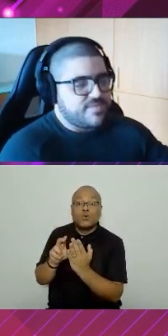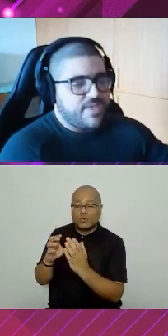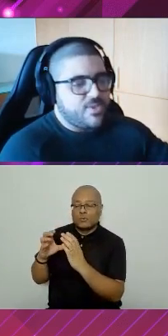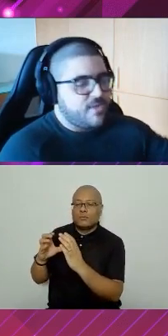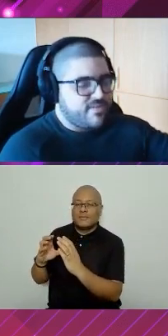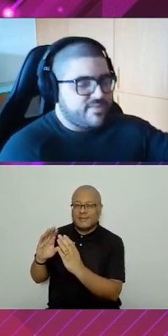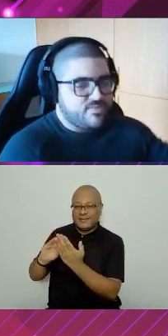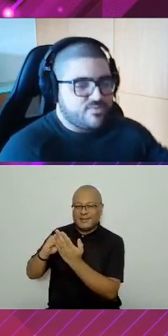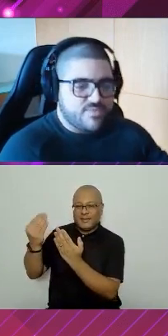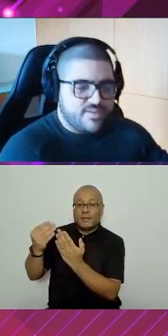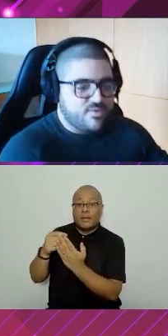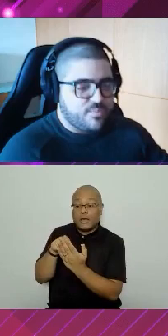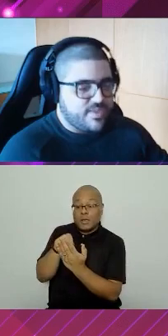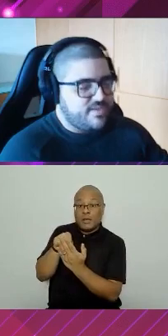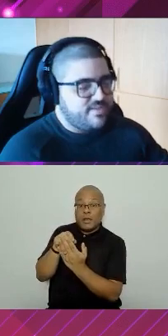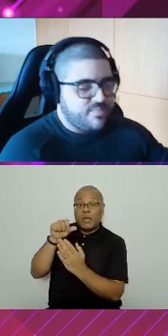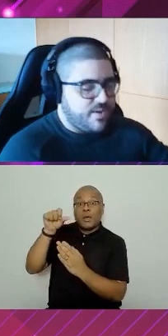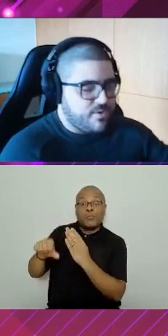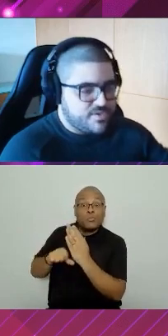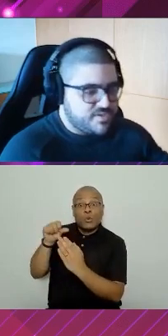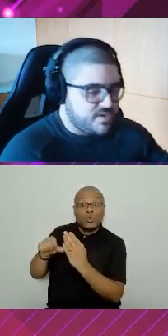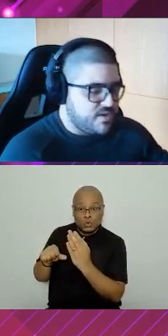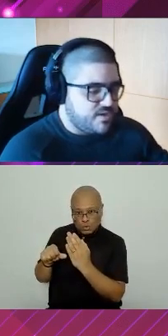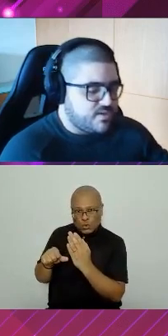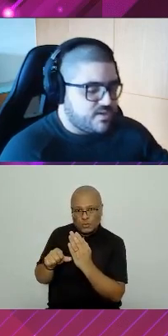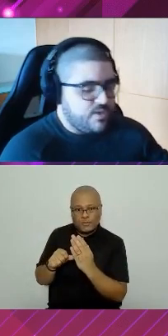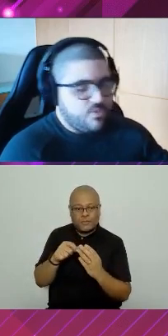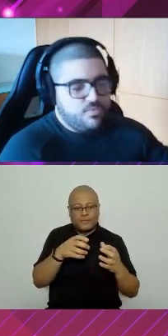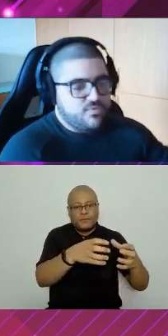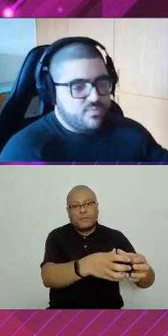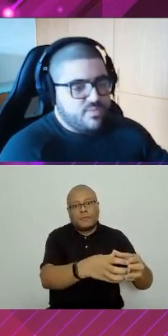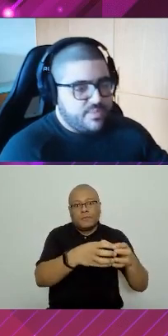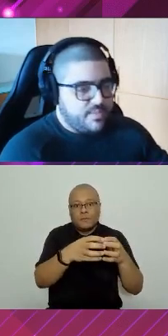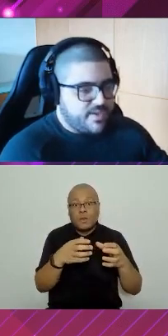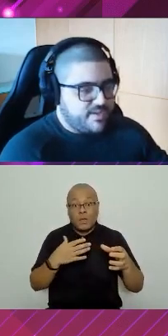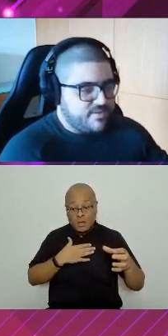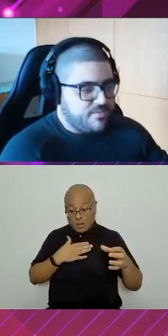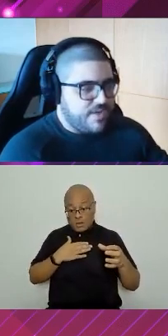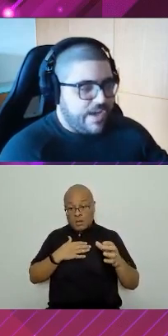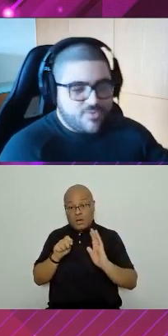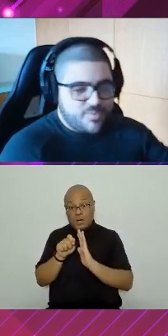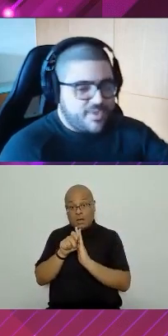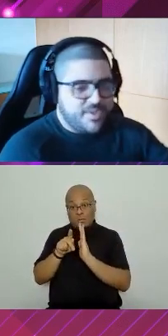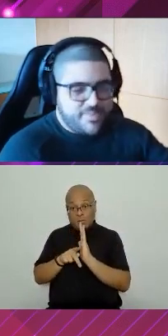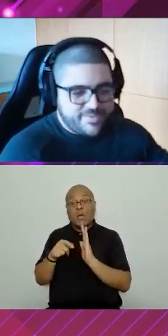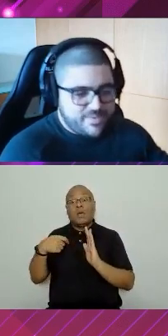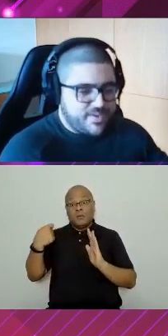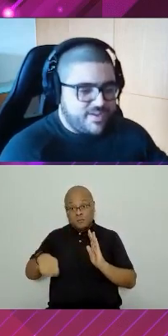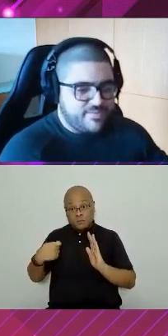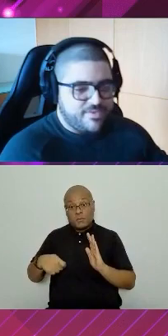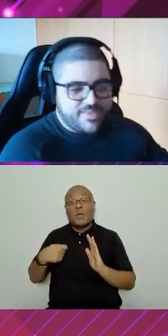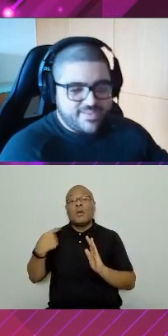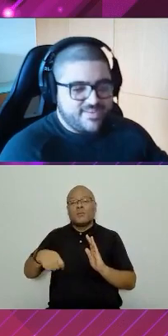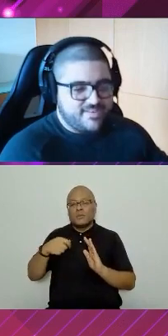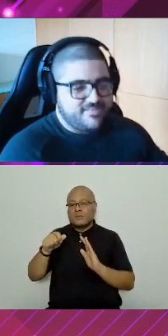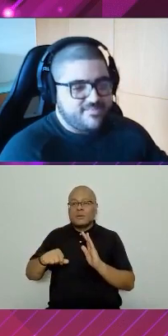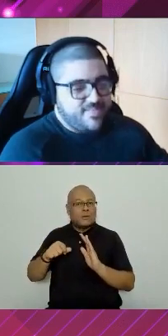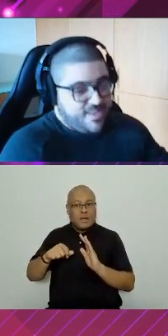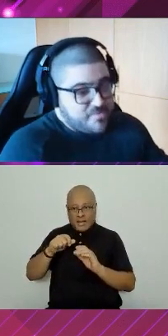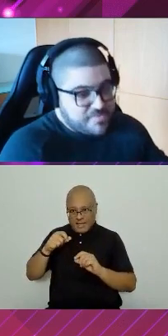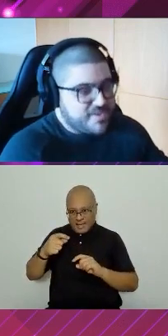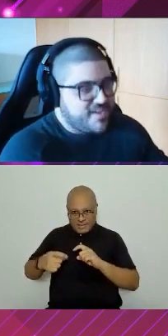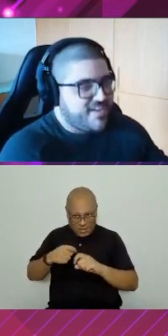quando sai uma nova versão desse componente, desse pacote que eu uso na minha aplicação, automaticamente a minha aplicação atualiza?